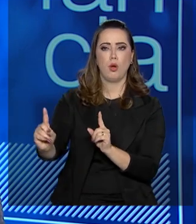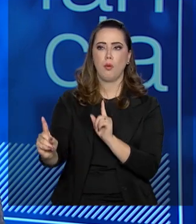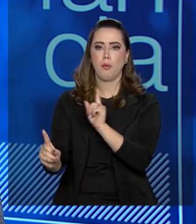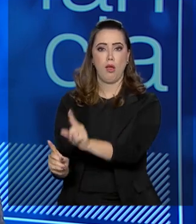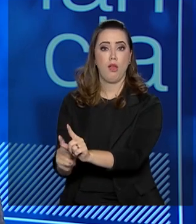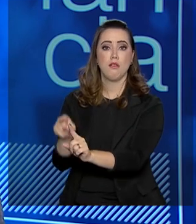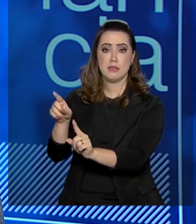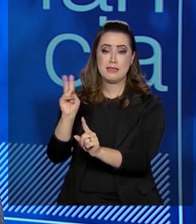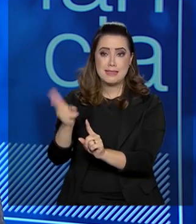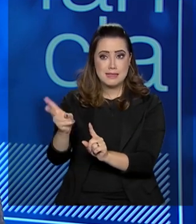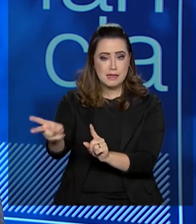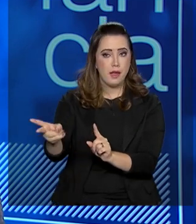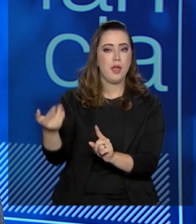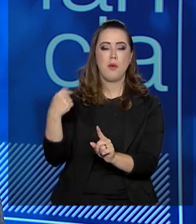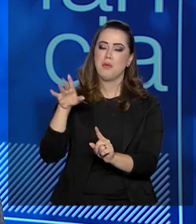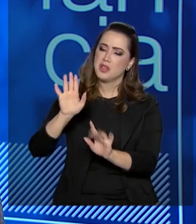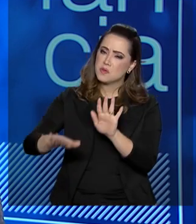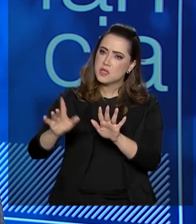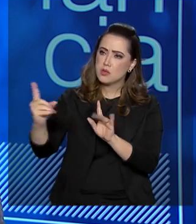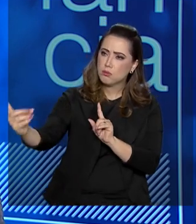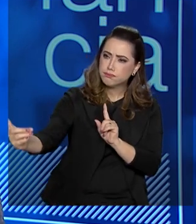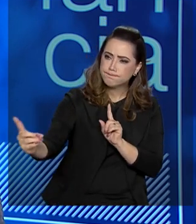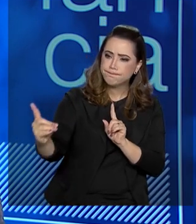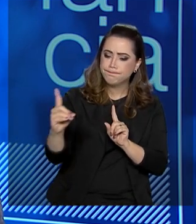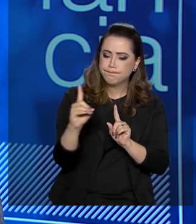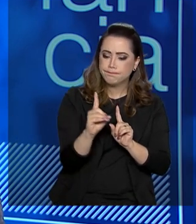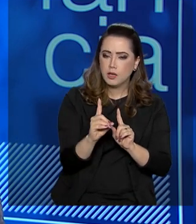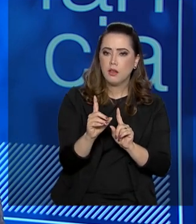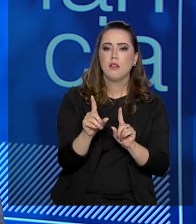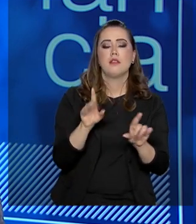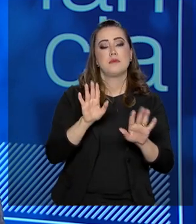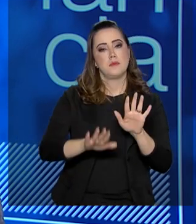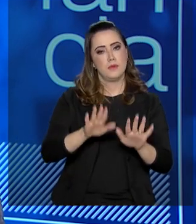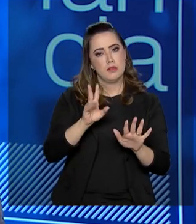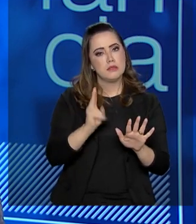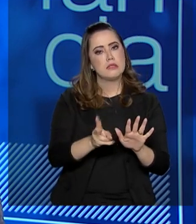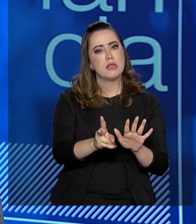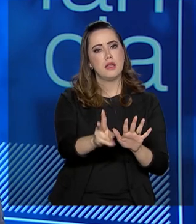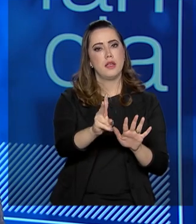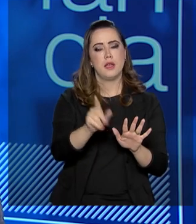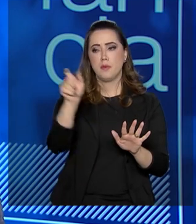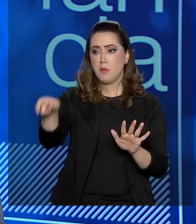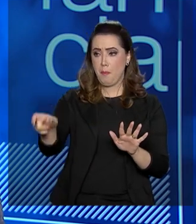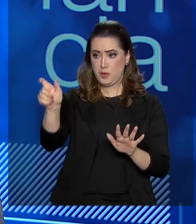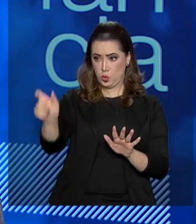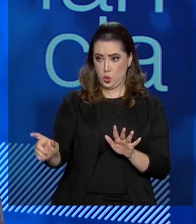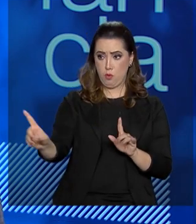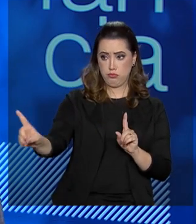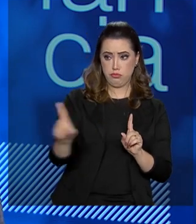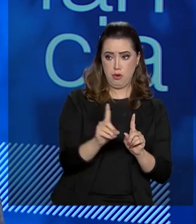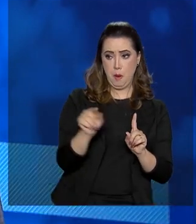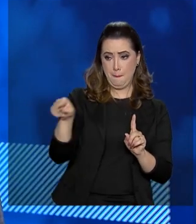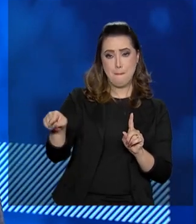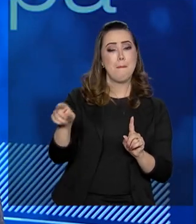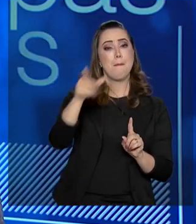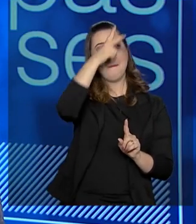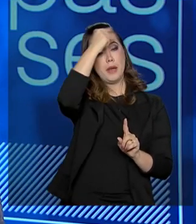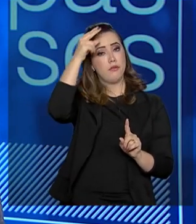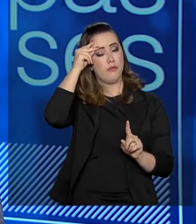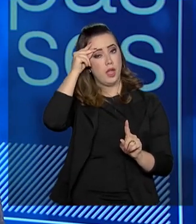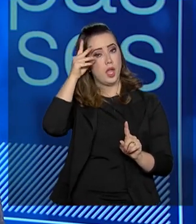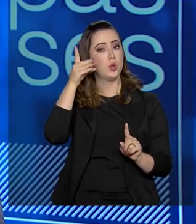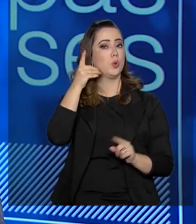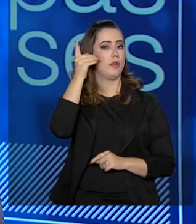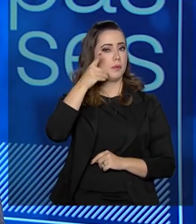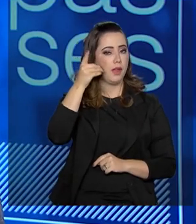Frequentemente nós temos tido agendas no FNDE recebendo prefeitos, recebendo deputados,